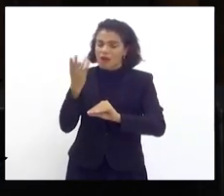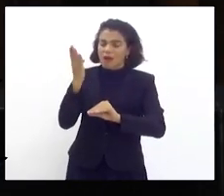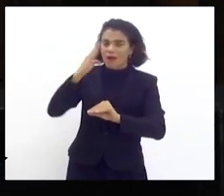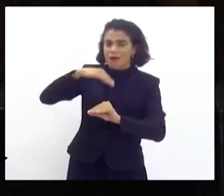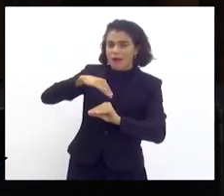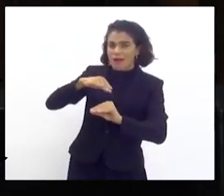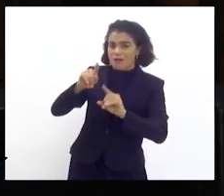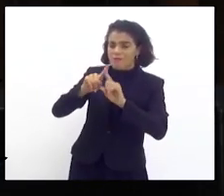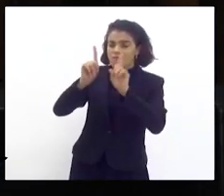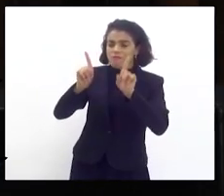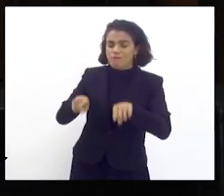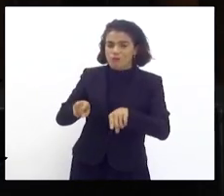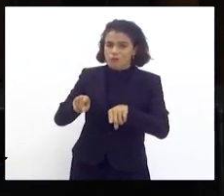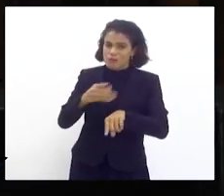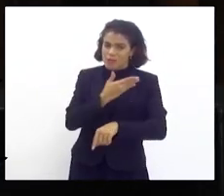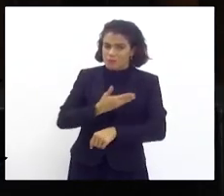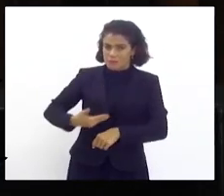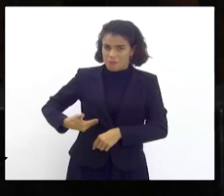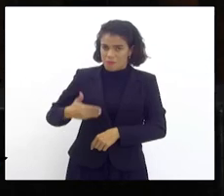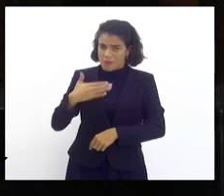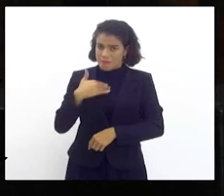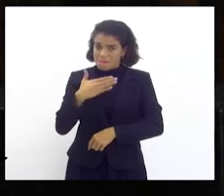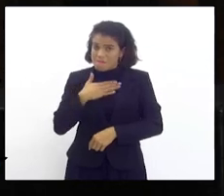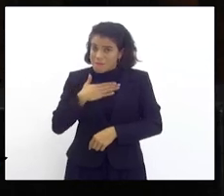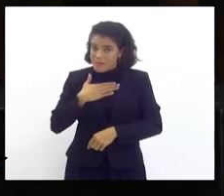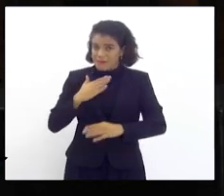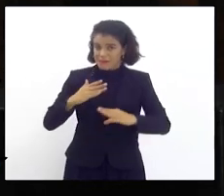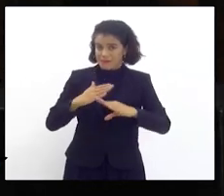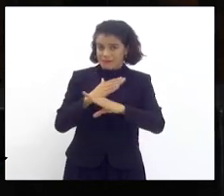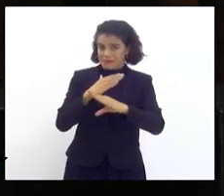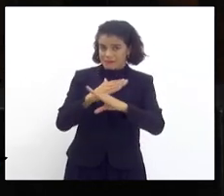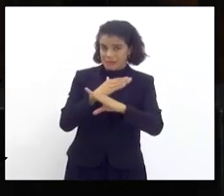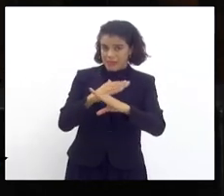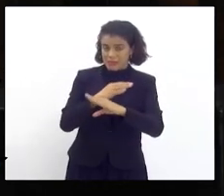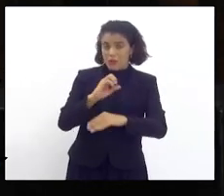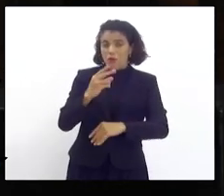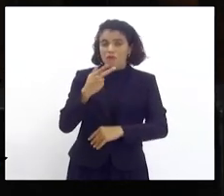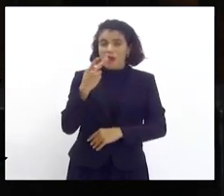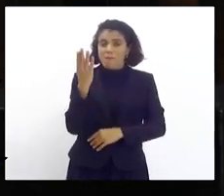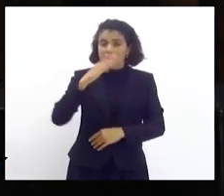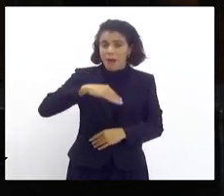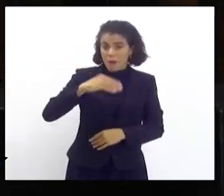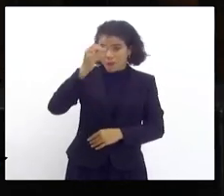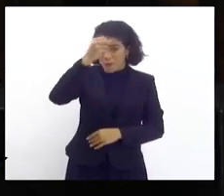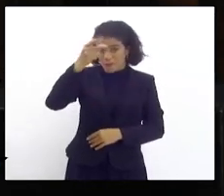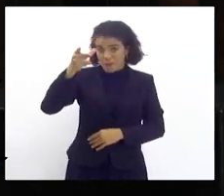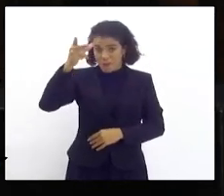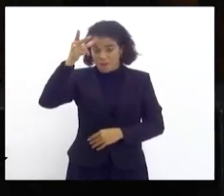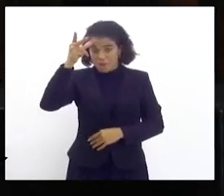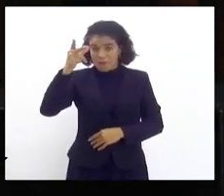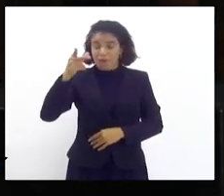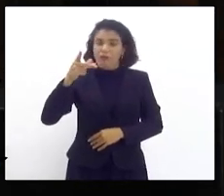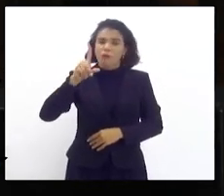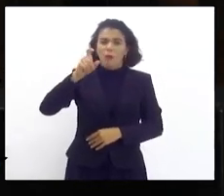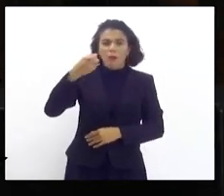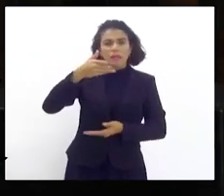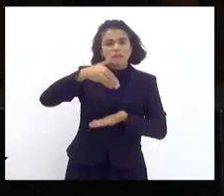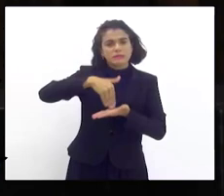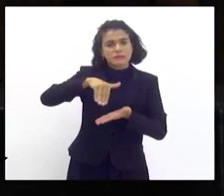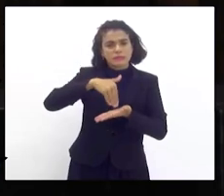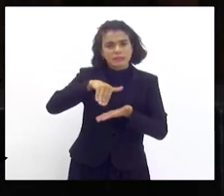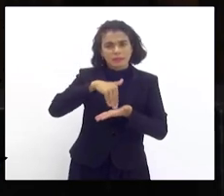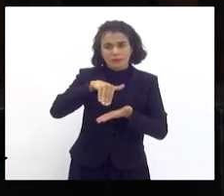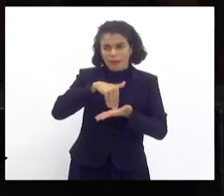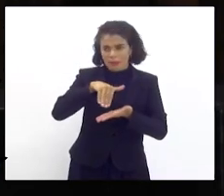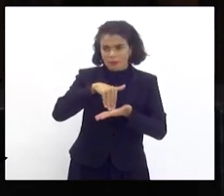público da minha cidade, de falar de um prefeito no qual eu fui secretário e pude, de perto, ver como